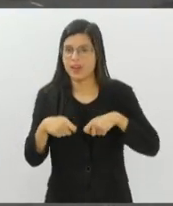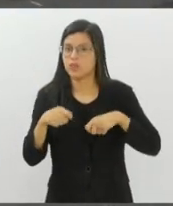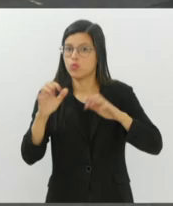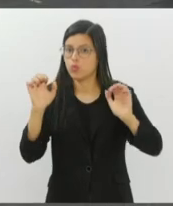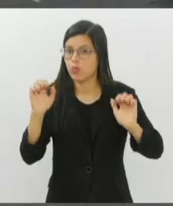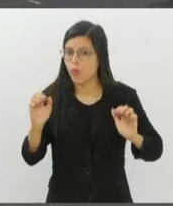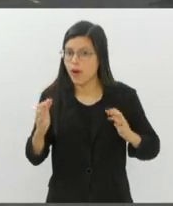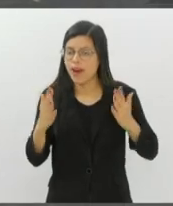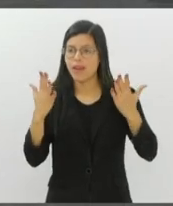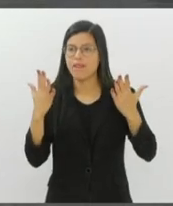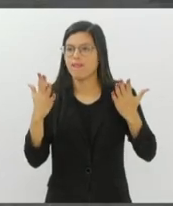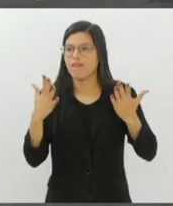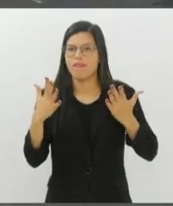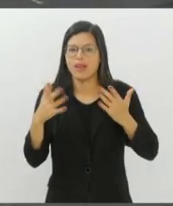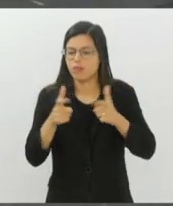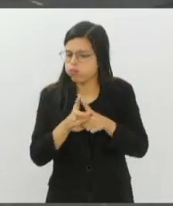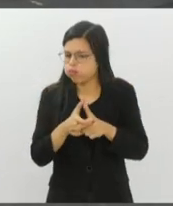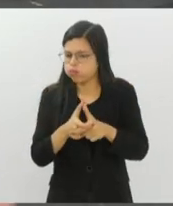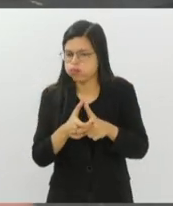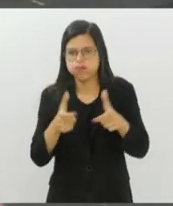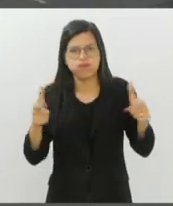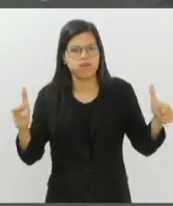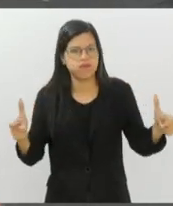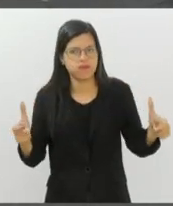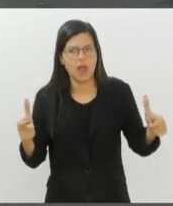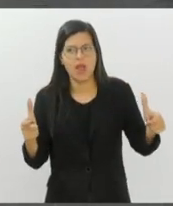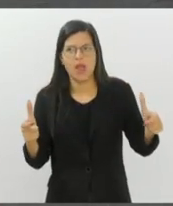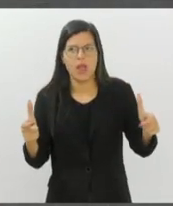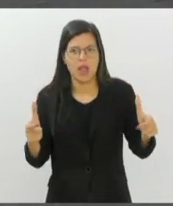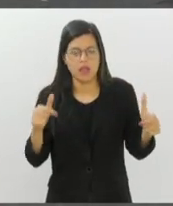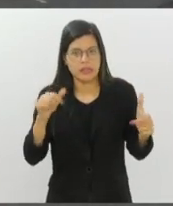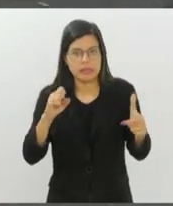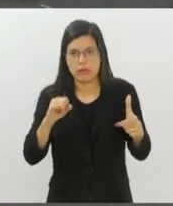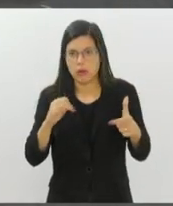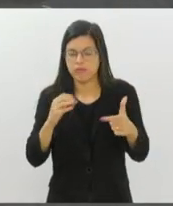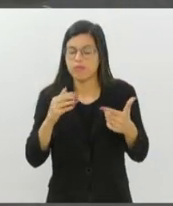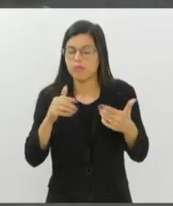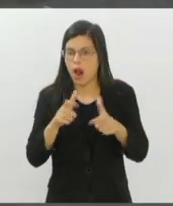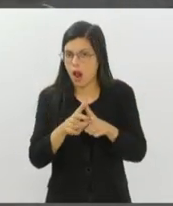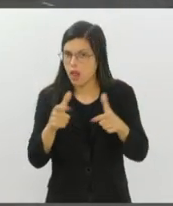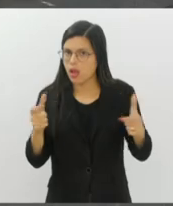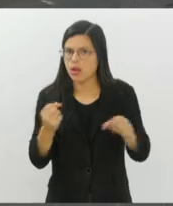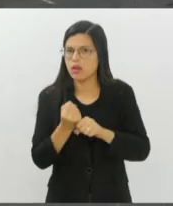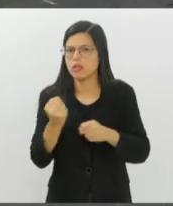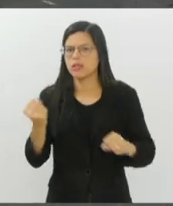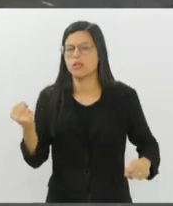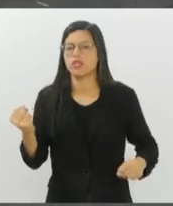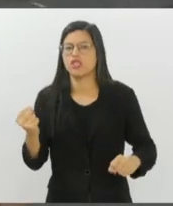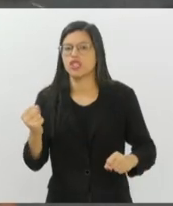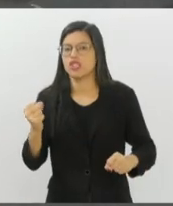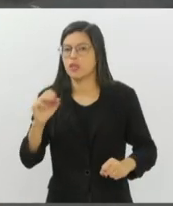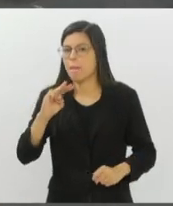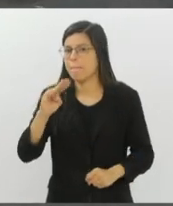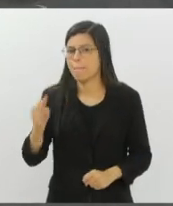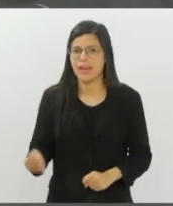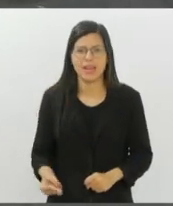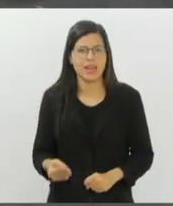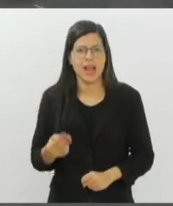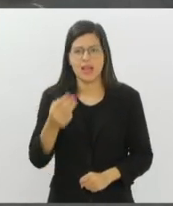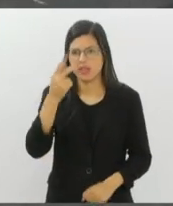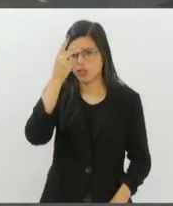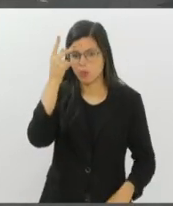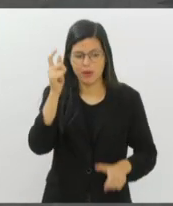assim, eram 10 pavilhões do Rio Centro, assim, para quem é aqui do Rio vai entender o que eu estou querendo dizer. Milhares de pessoas